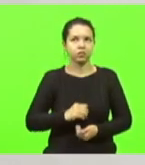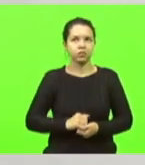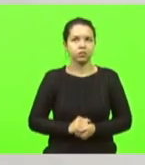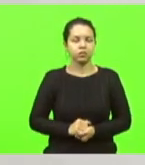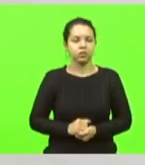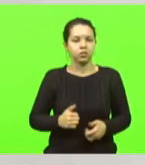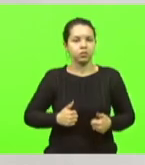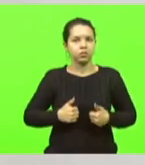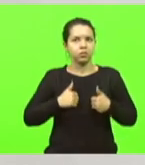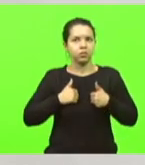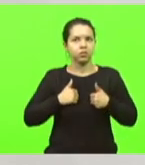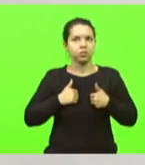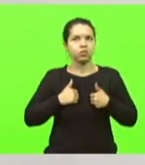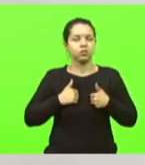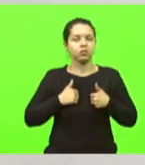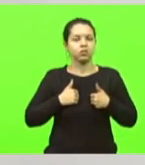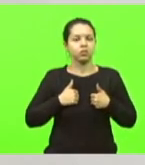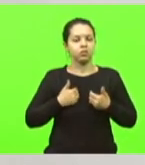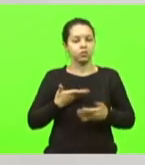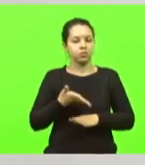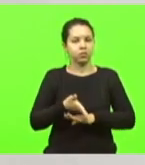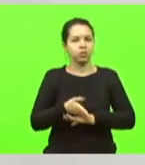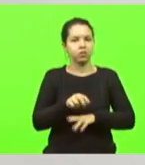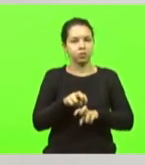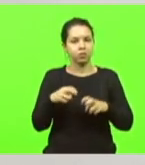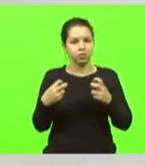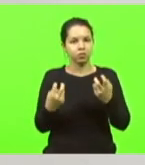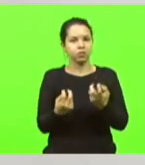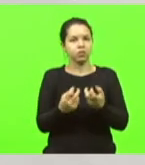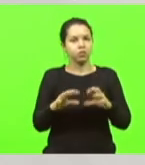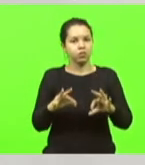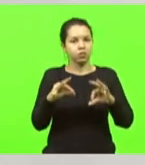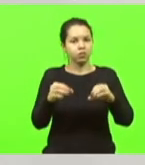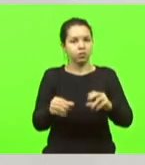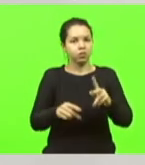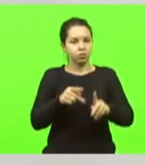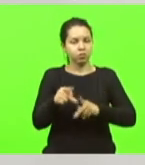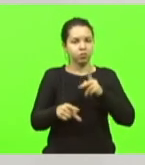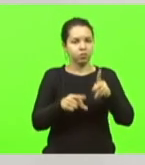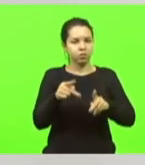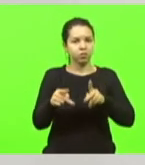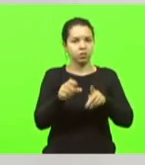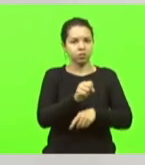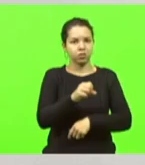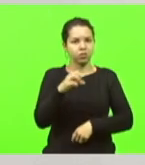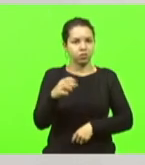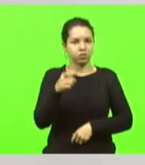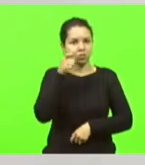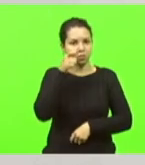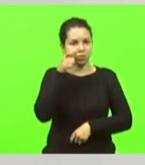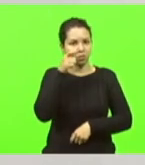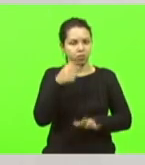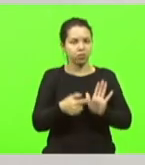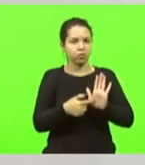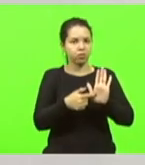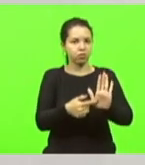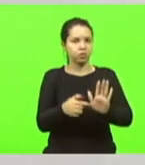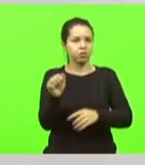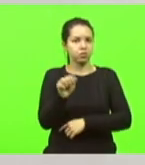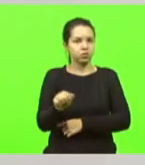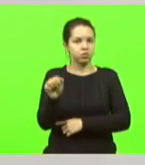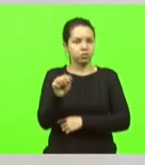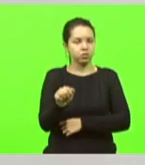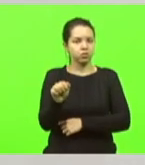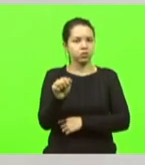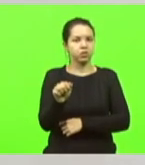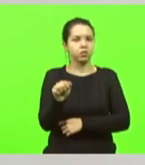muito orgulho que me dirijo a este plenário e a todos os catarinenses que nos acompanham para apresentar a Associação Catarinense